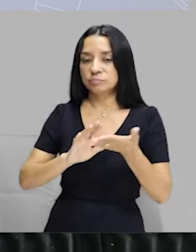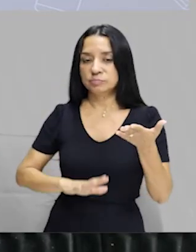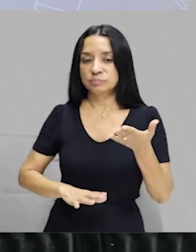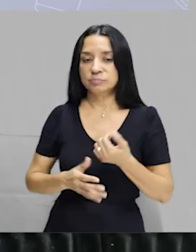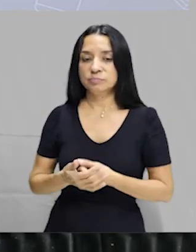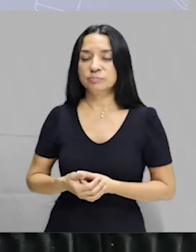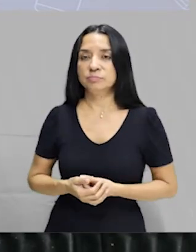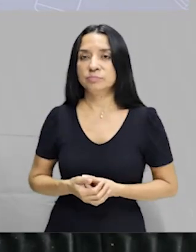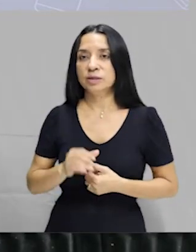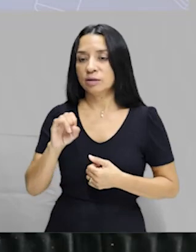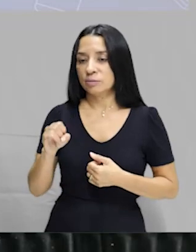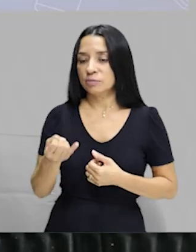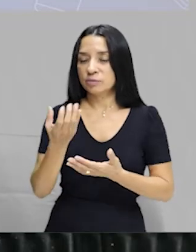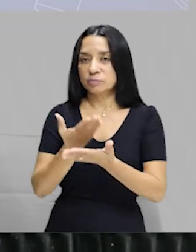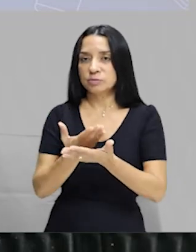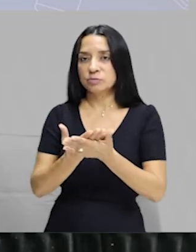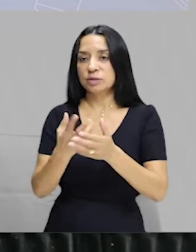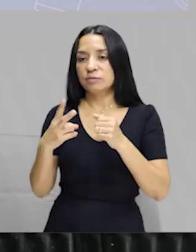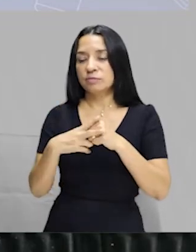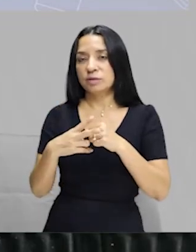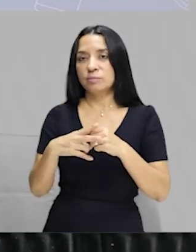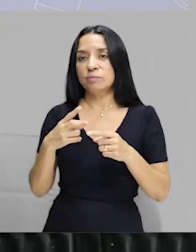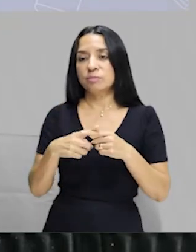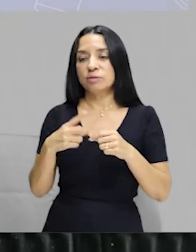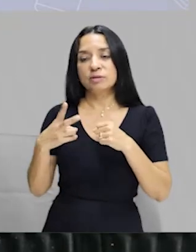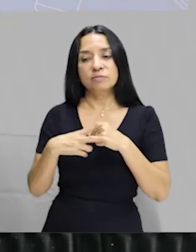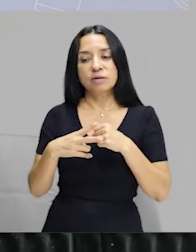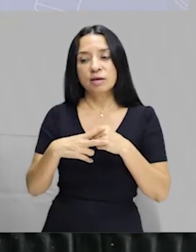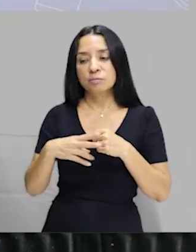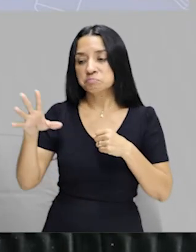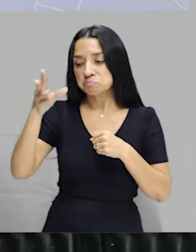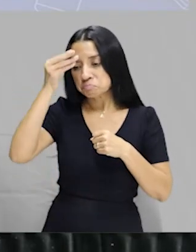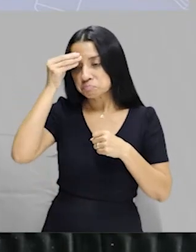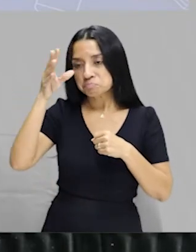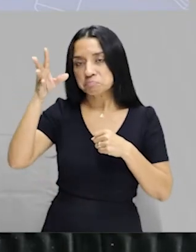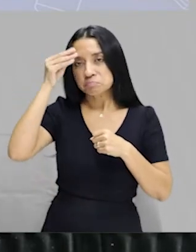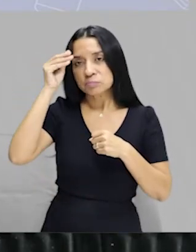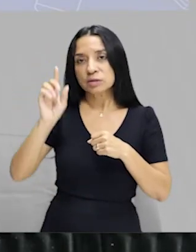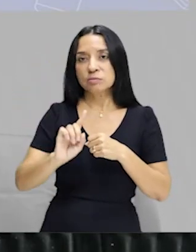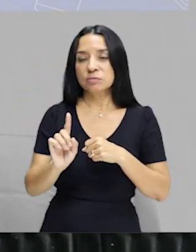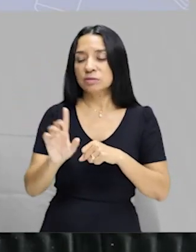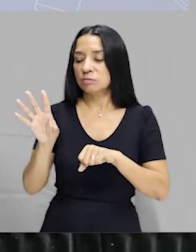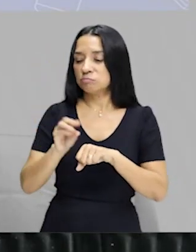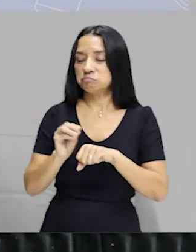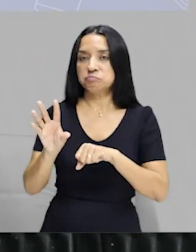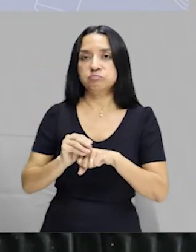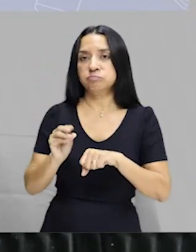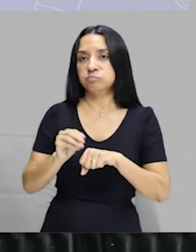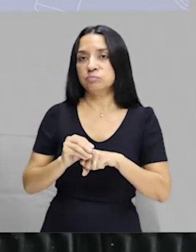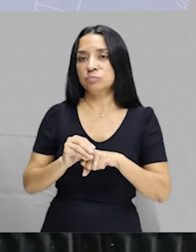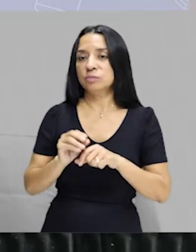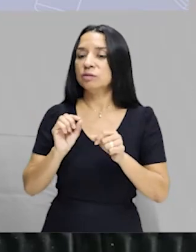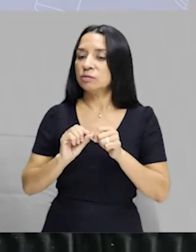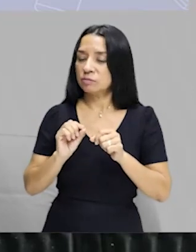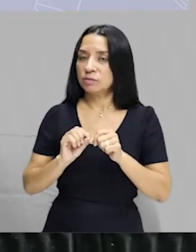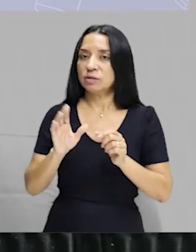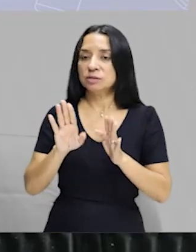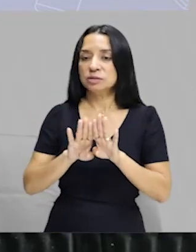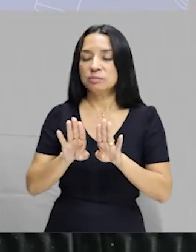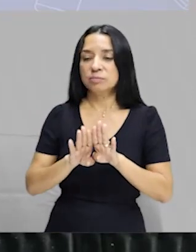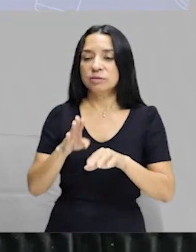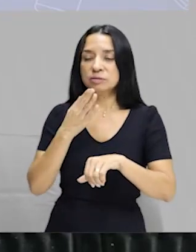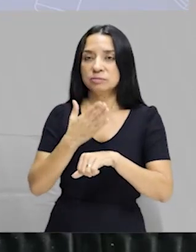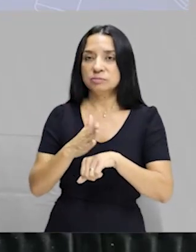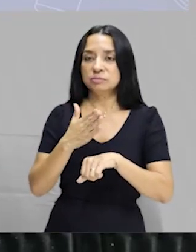E aí, você aí aproveita para estudar verbo. Porque verbo a gente não decora. A gente não fica só no decorebo. A gente faz a atividade.